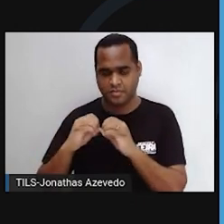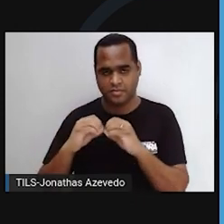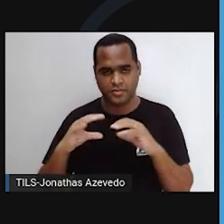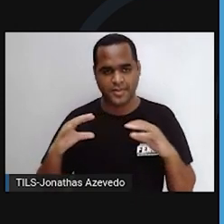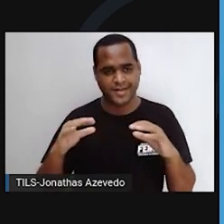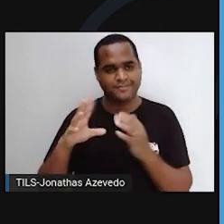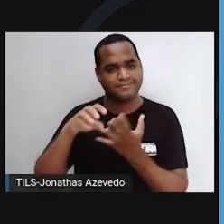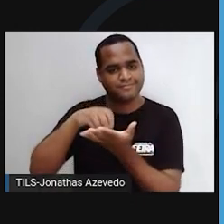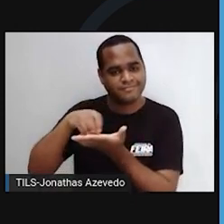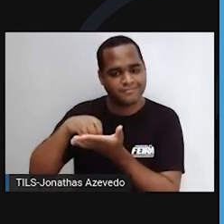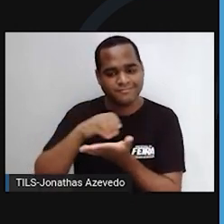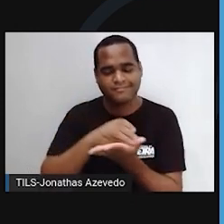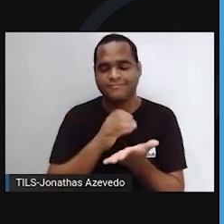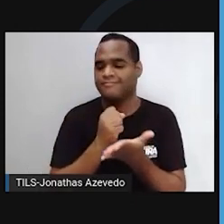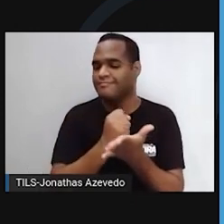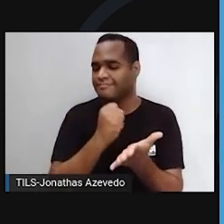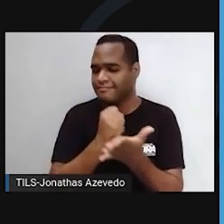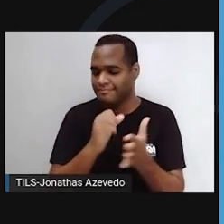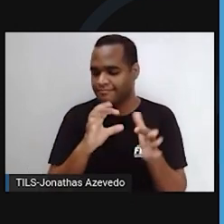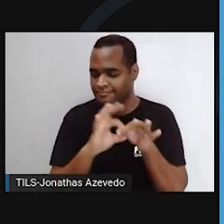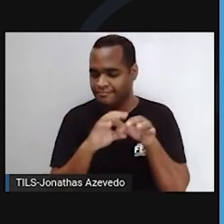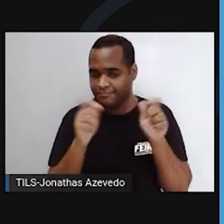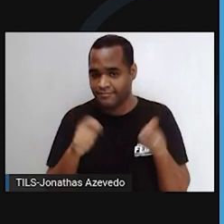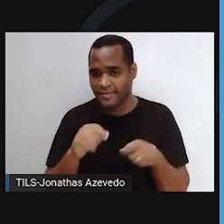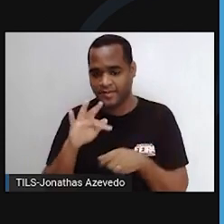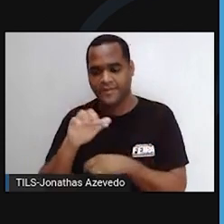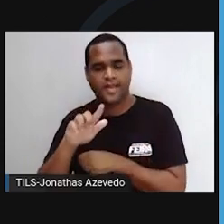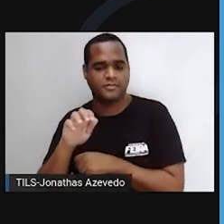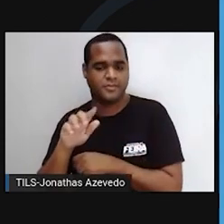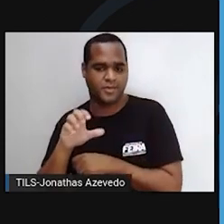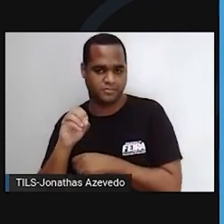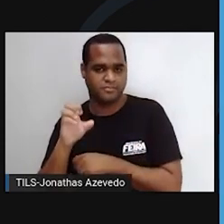centríolos auxiliam na formação dos cílios e dos flagelos.